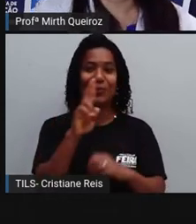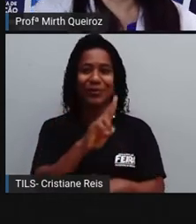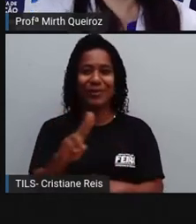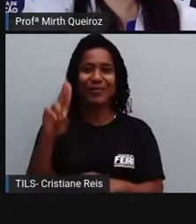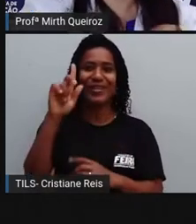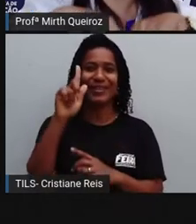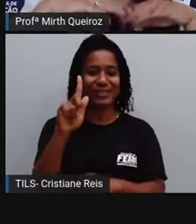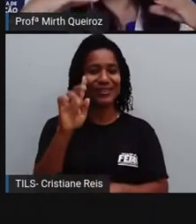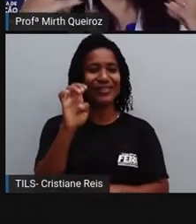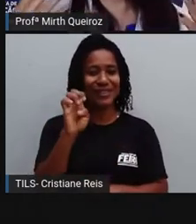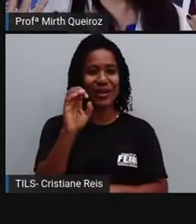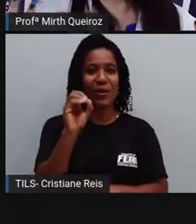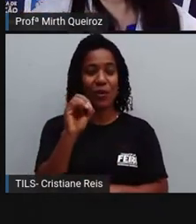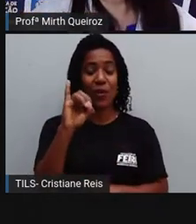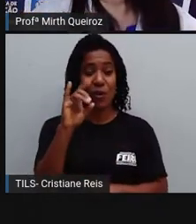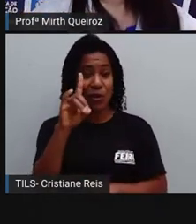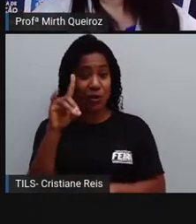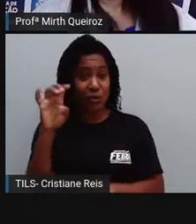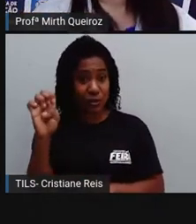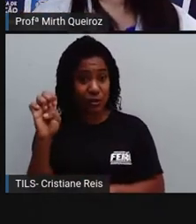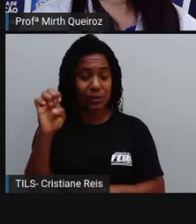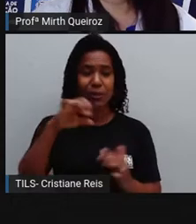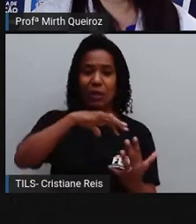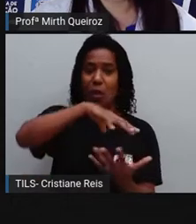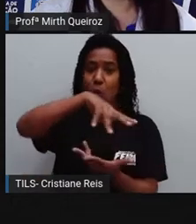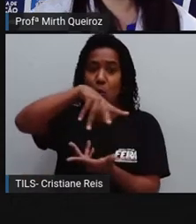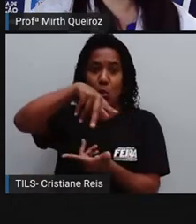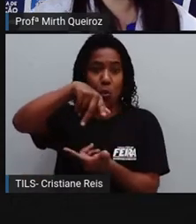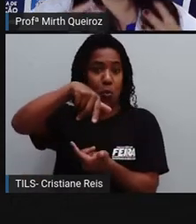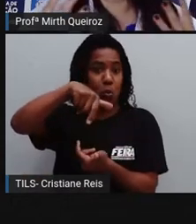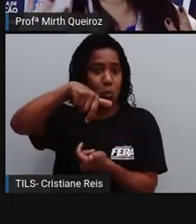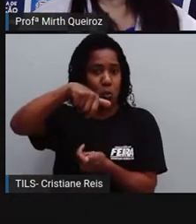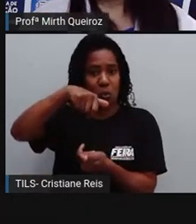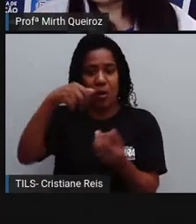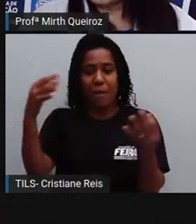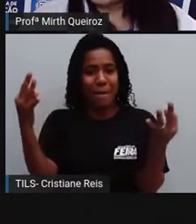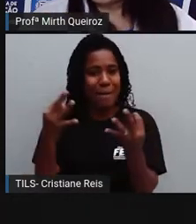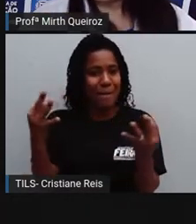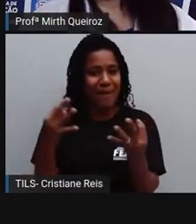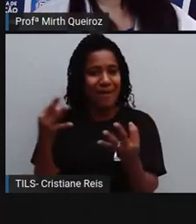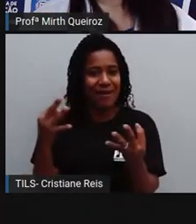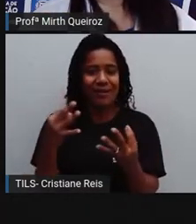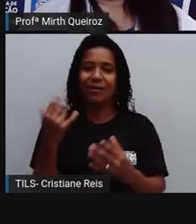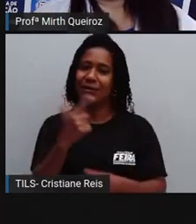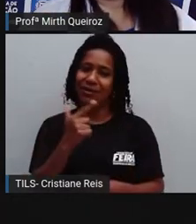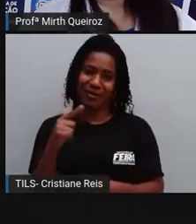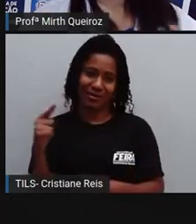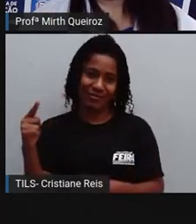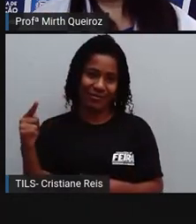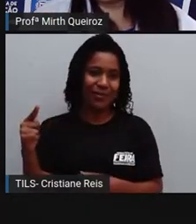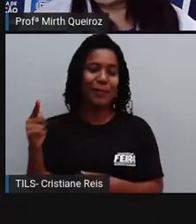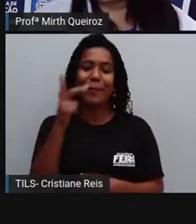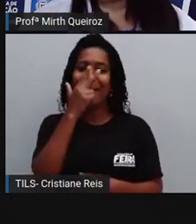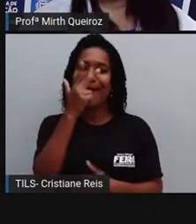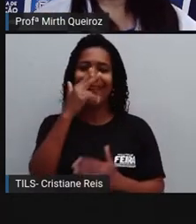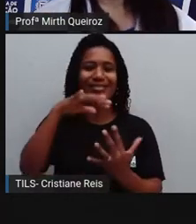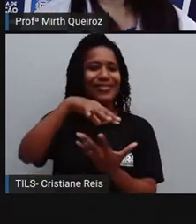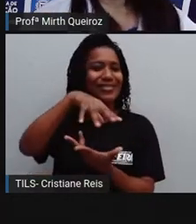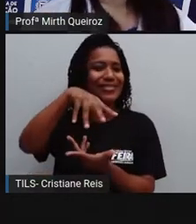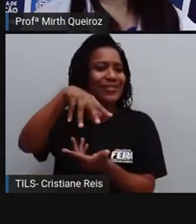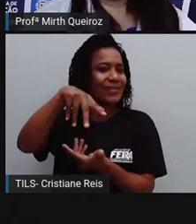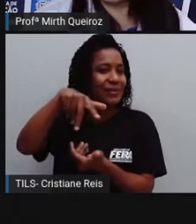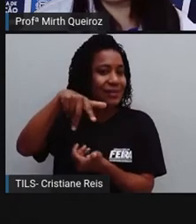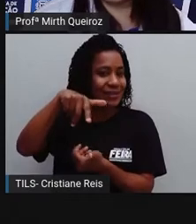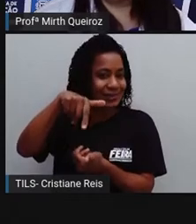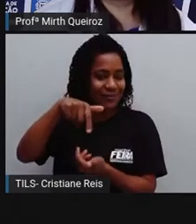a Terra não é esférica, ela se assemelha a uma esfera, mas o formato dela